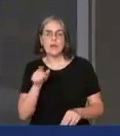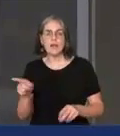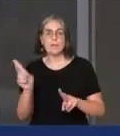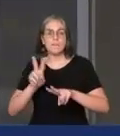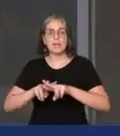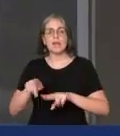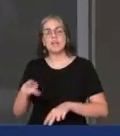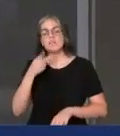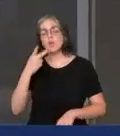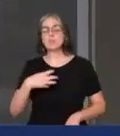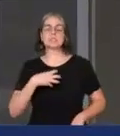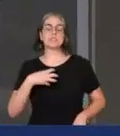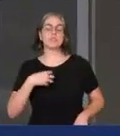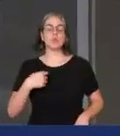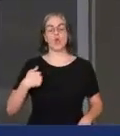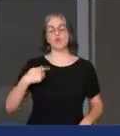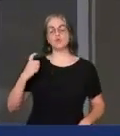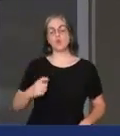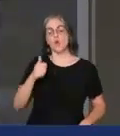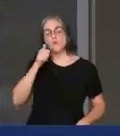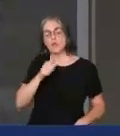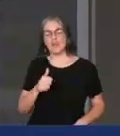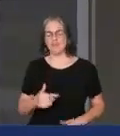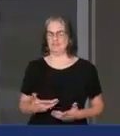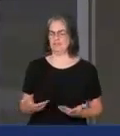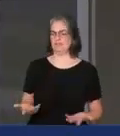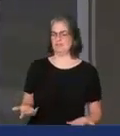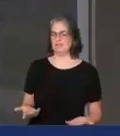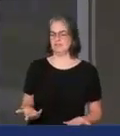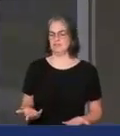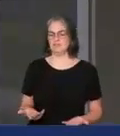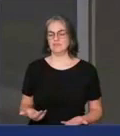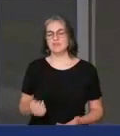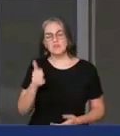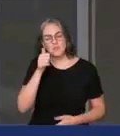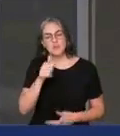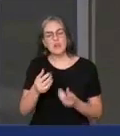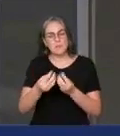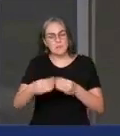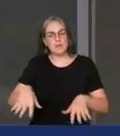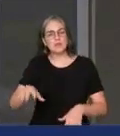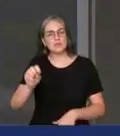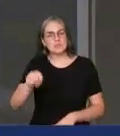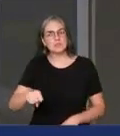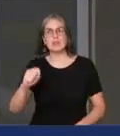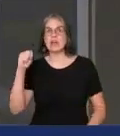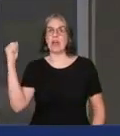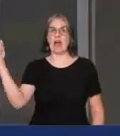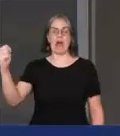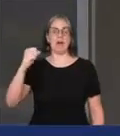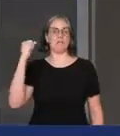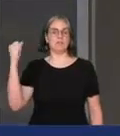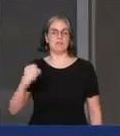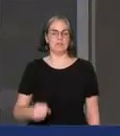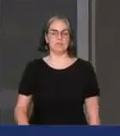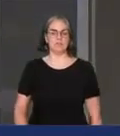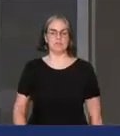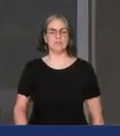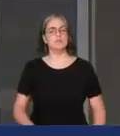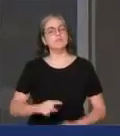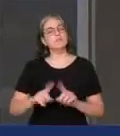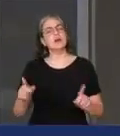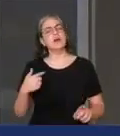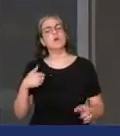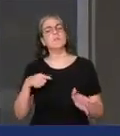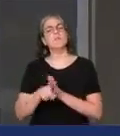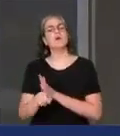que tinha se sentido mulher. As mulheres estão perdendo os seus espaços e isso é grave. Agora eu pergunto, cadê